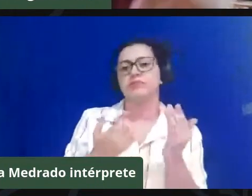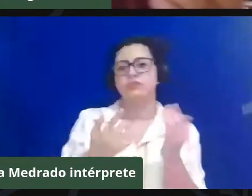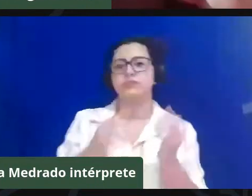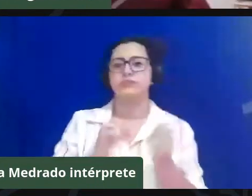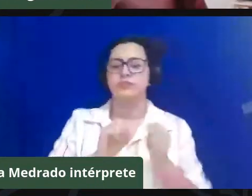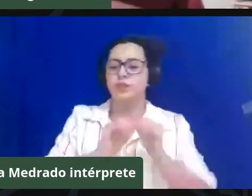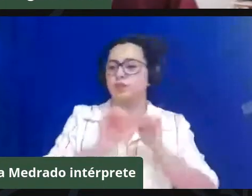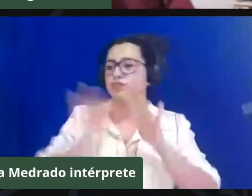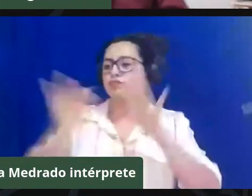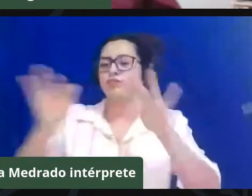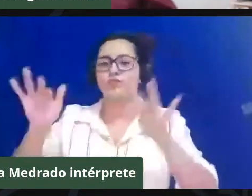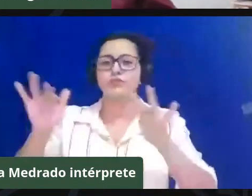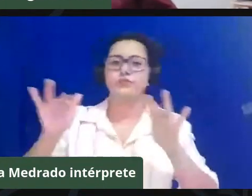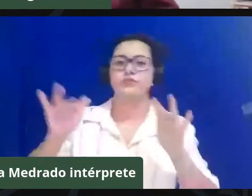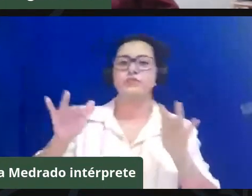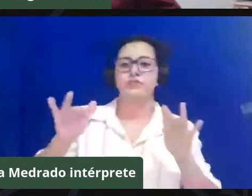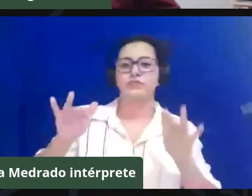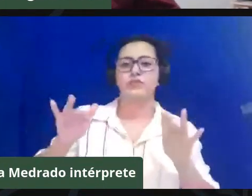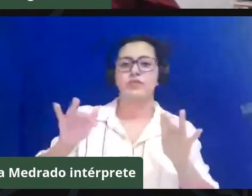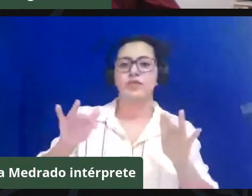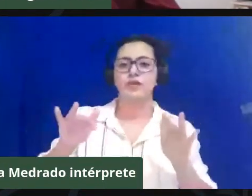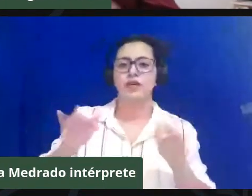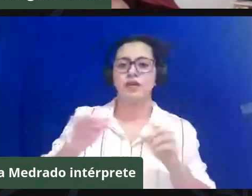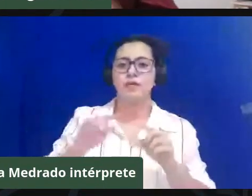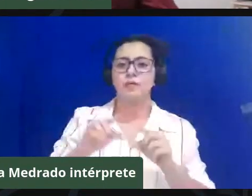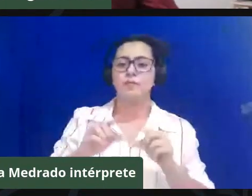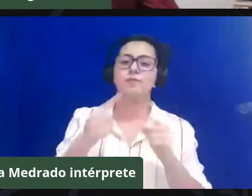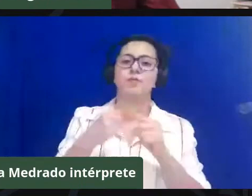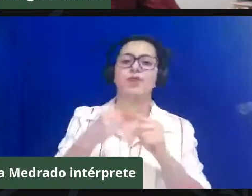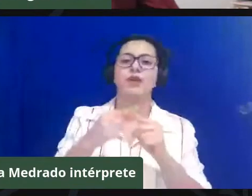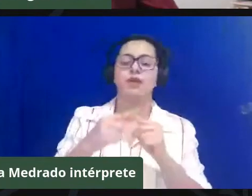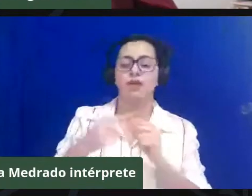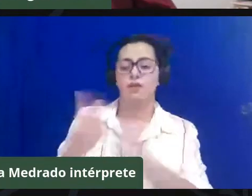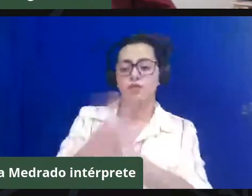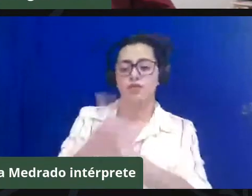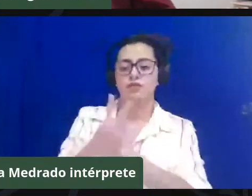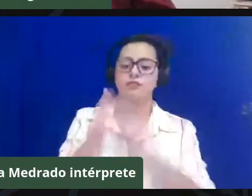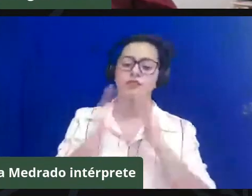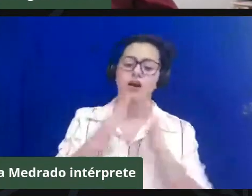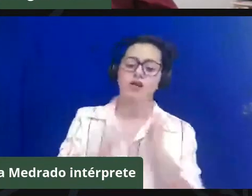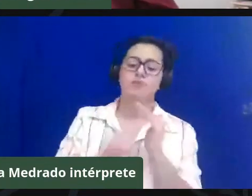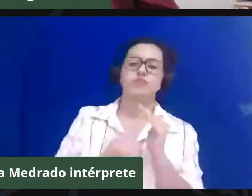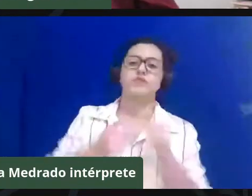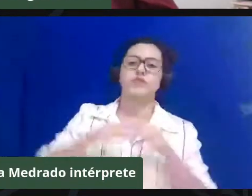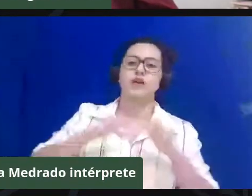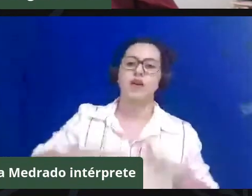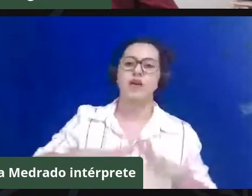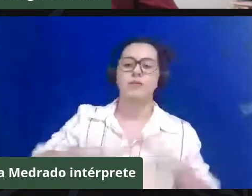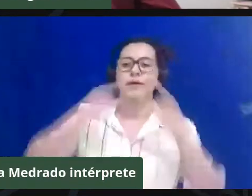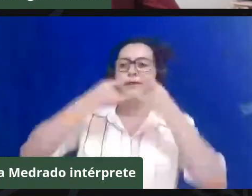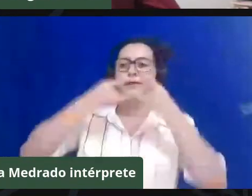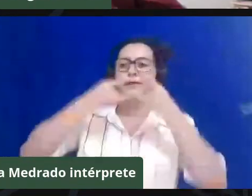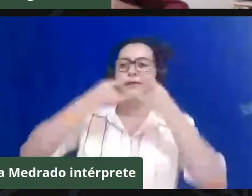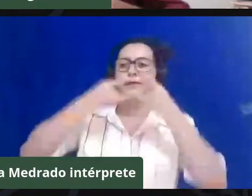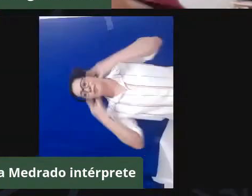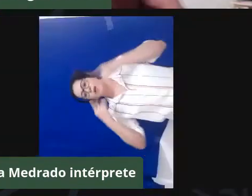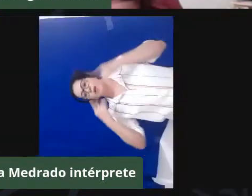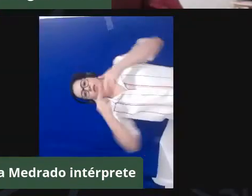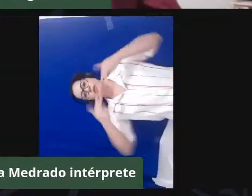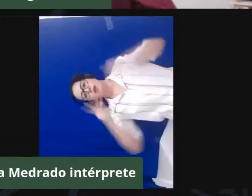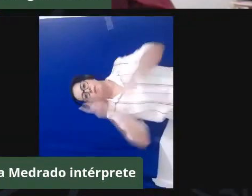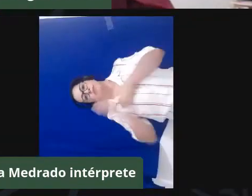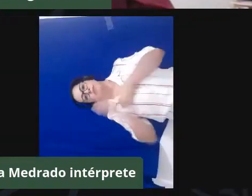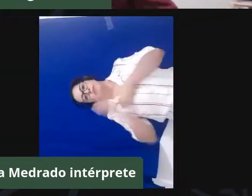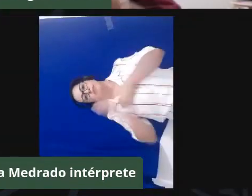proteção e não atuação efetiva do Estado. de modo que eu queria agradecer aqui, Jolanda, o espaço, estou aberto, gosto